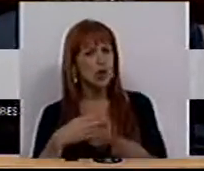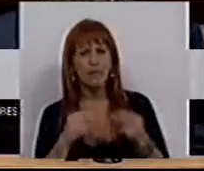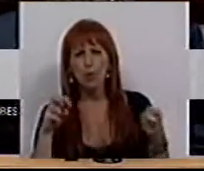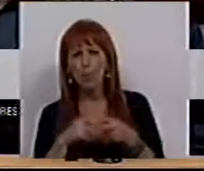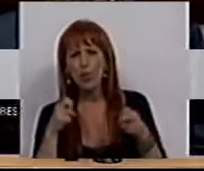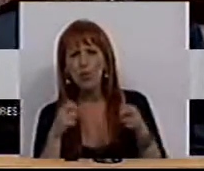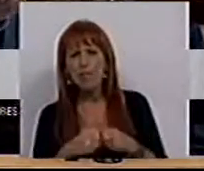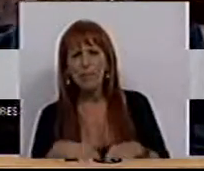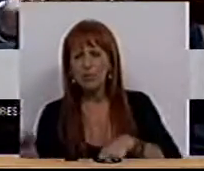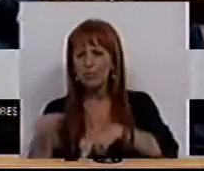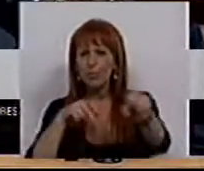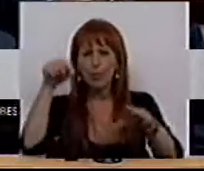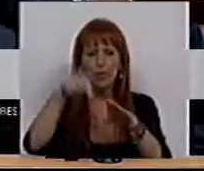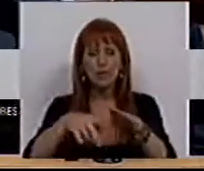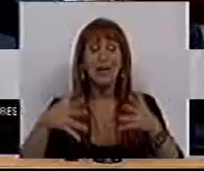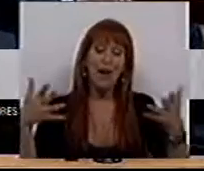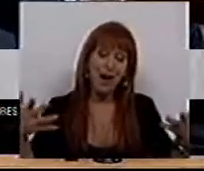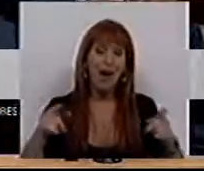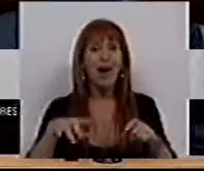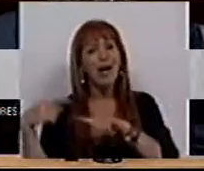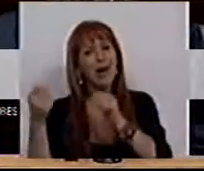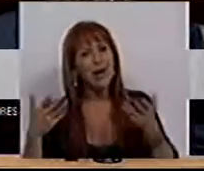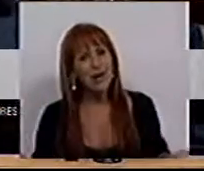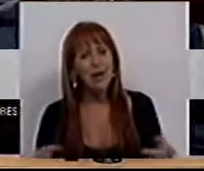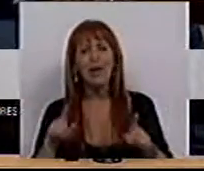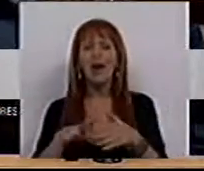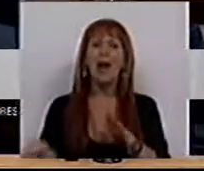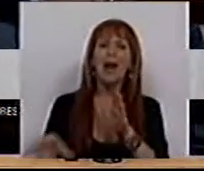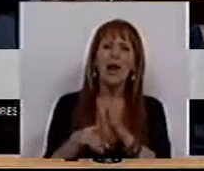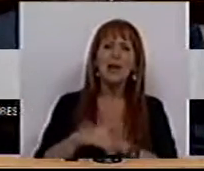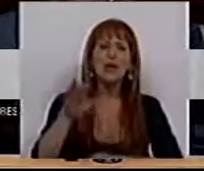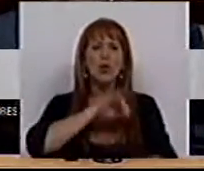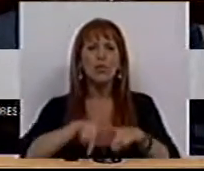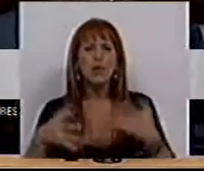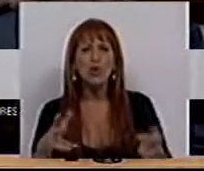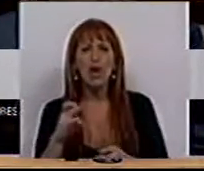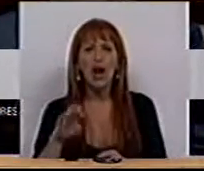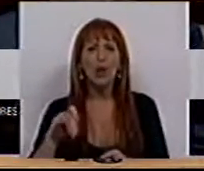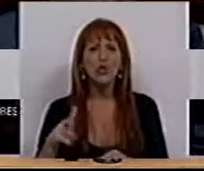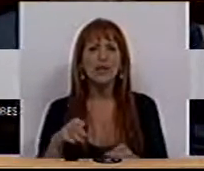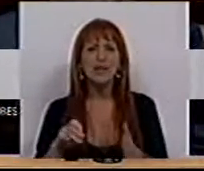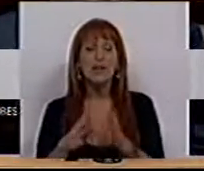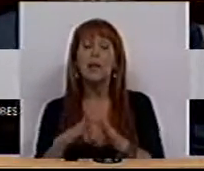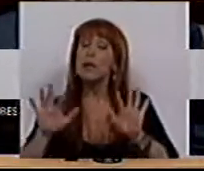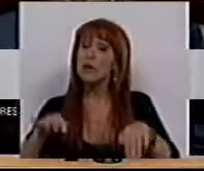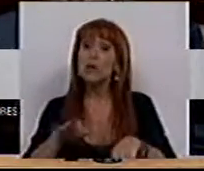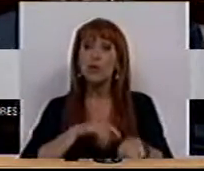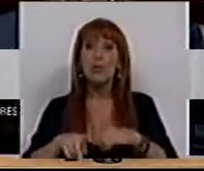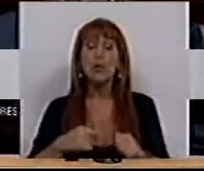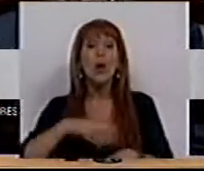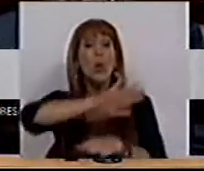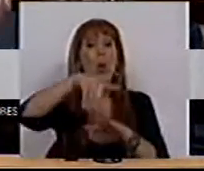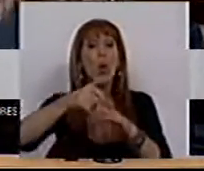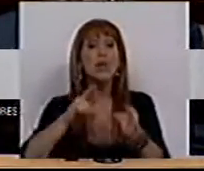resolver problemas de mobilidade interna. É a questão do debate, a questão da legalidade, Sr. Deputado Agostinho de Santa, que está a ser vista no